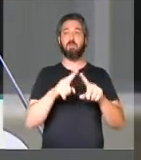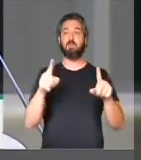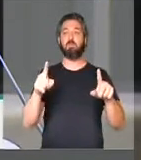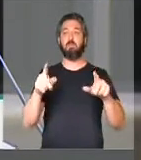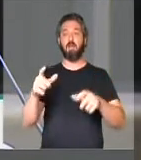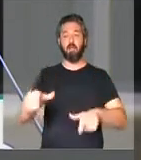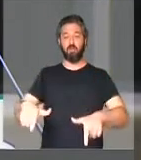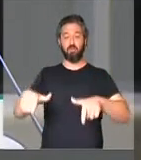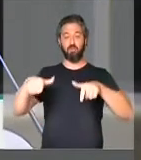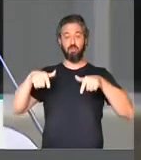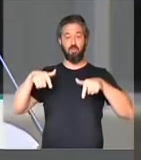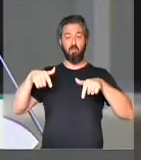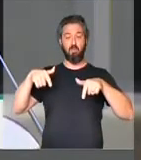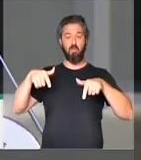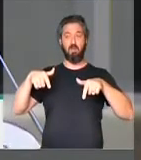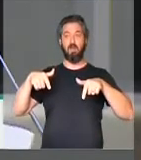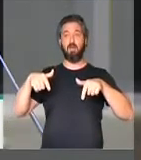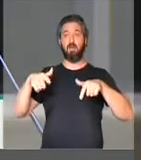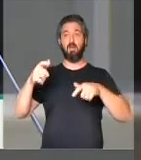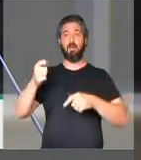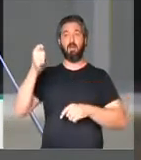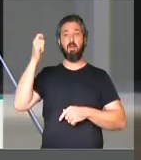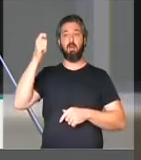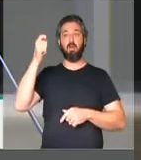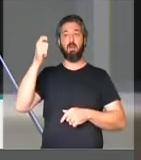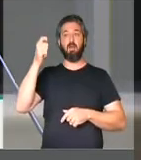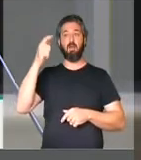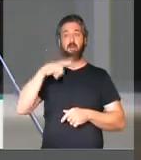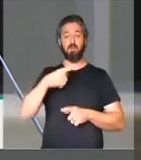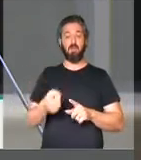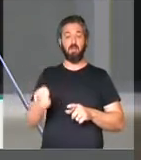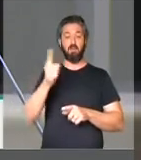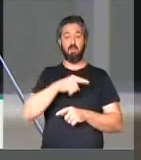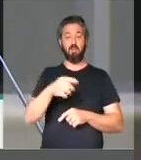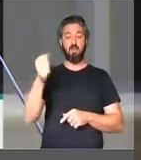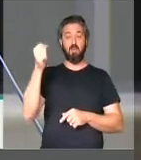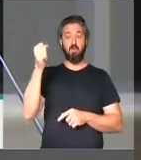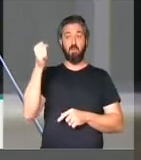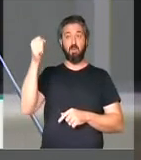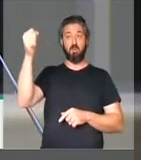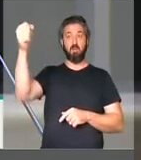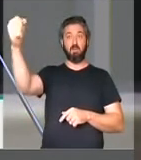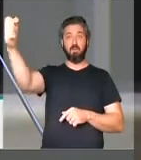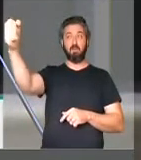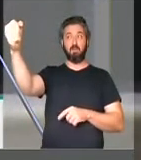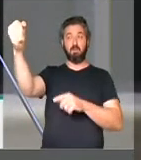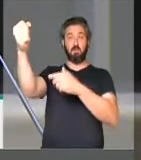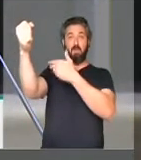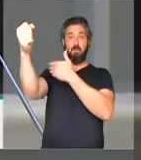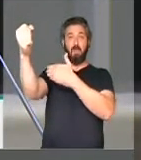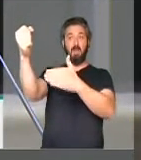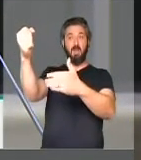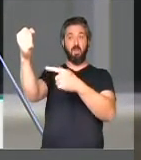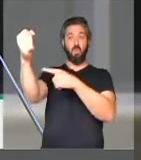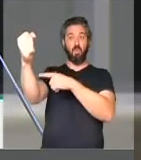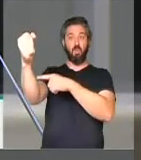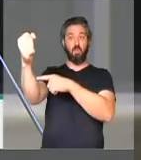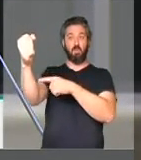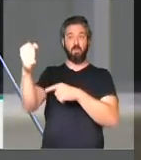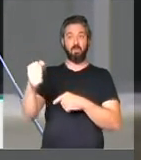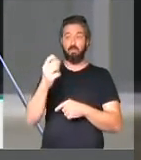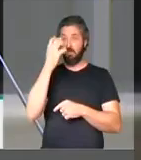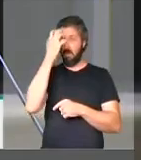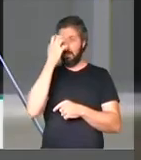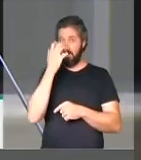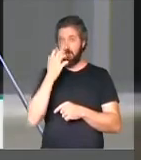o diploma dessa menina negra está na mão dessa menina quando a mão dela está branca. Isso é